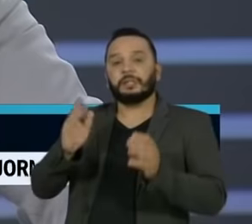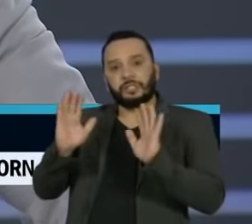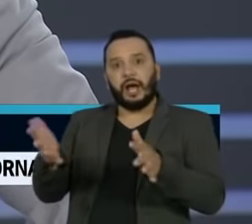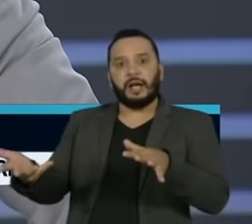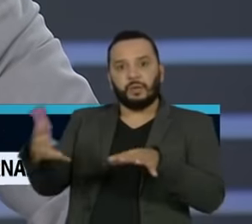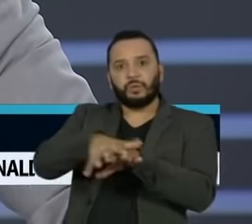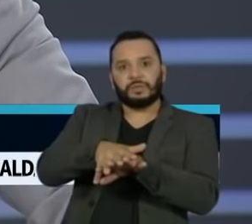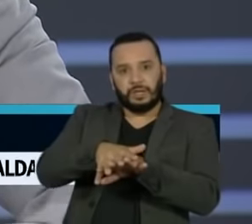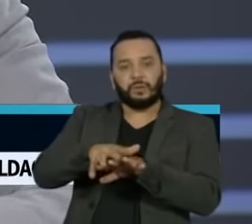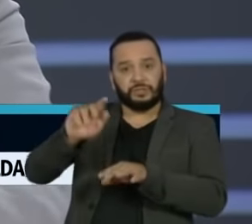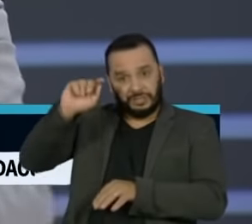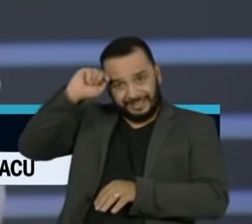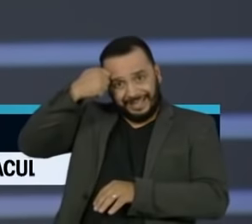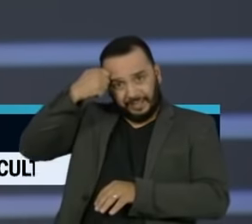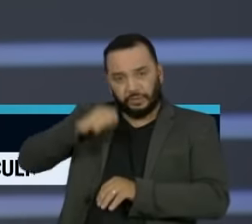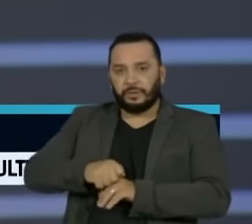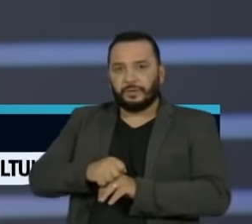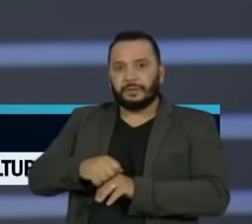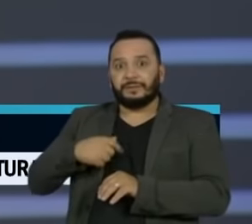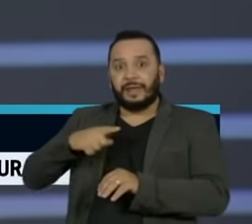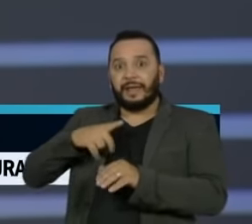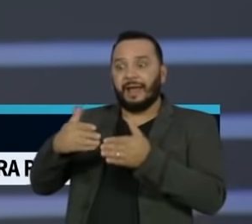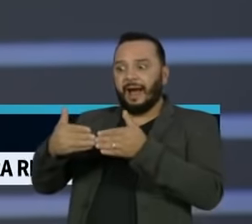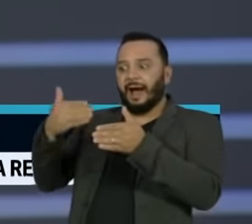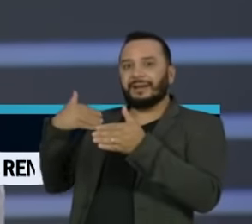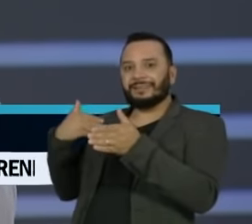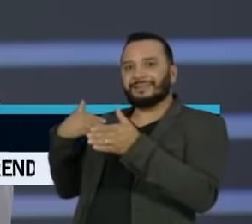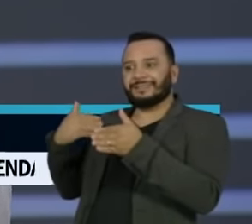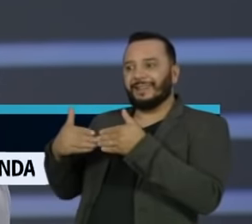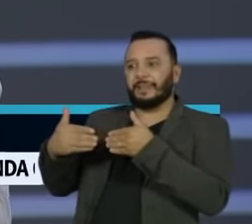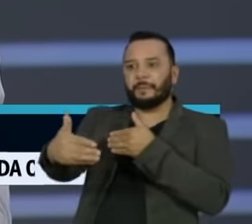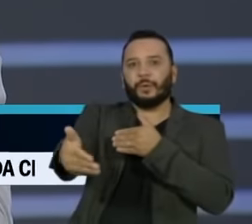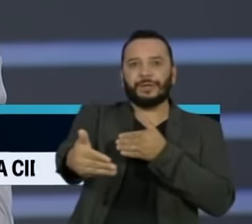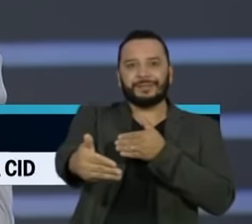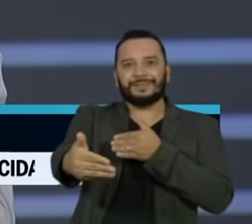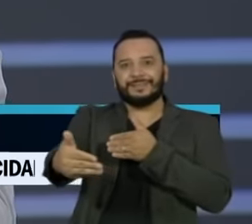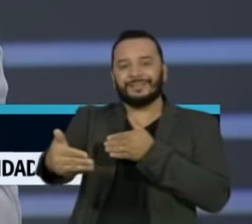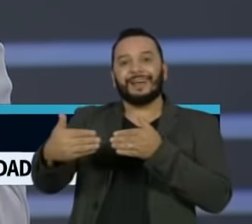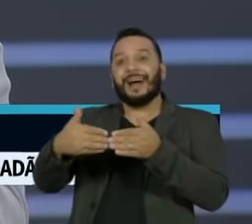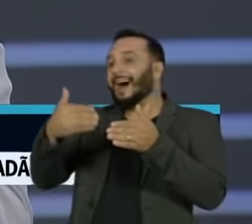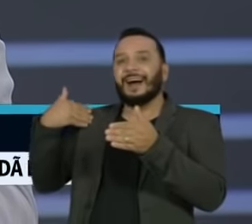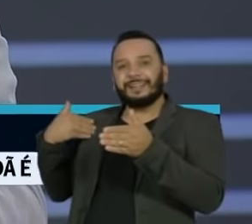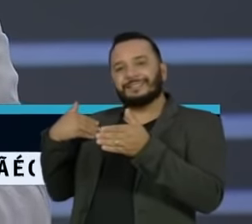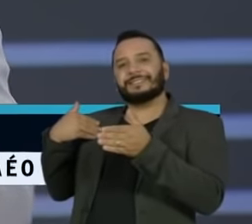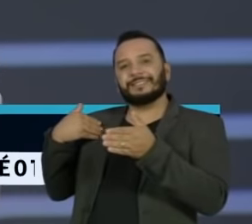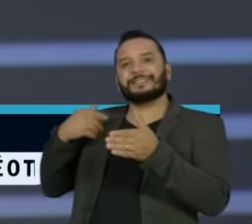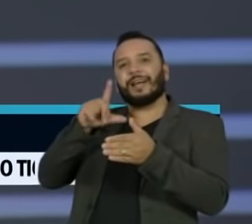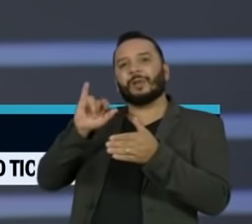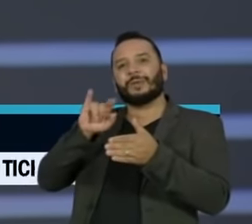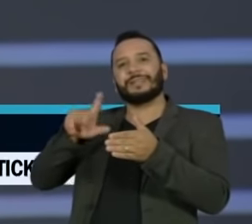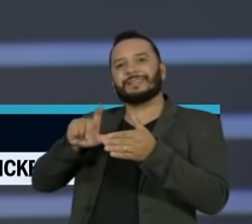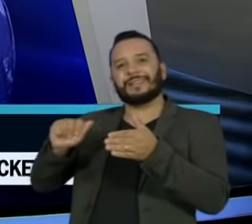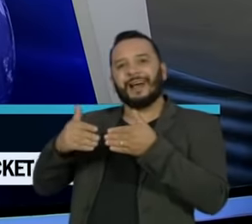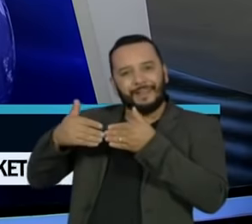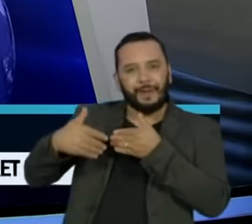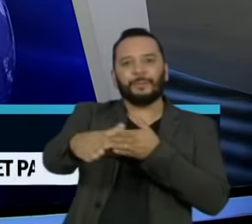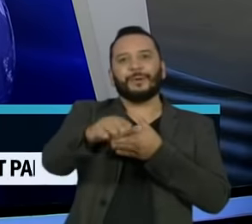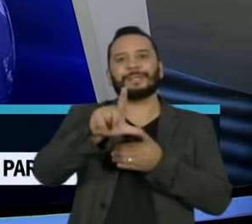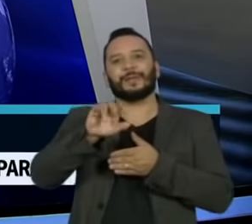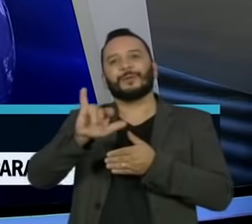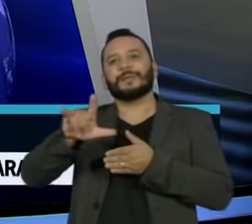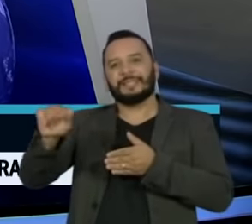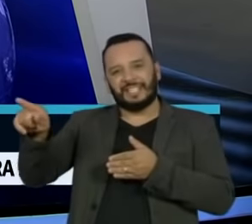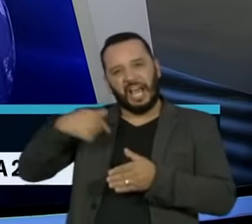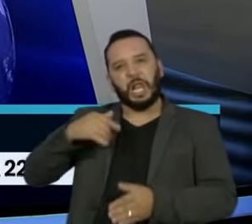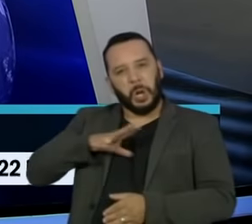antes de Luísa Trajano e depois de Luísa Trajano, seja pela ousadia, mas fundamentalmente pela replicabilidade